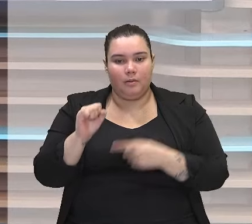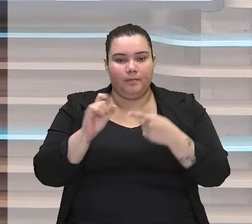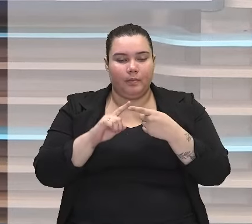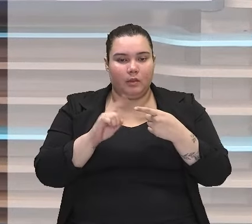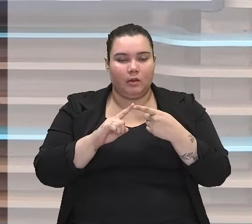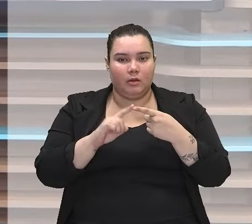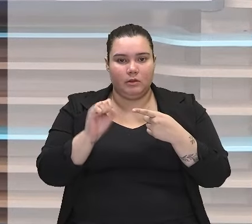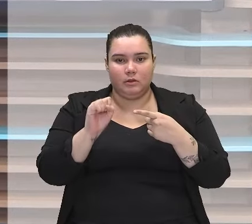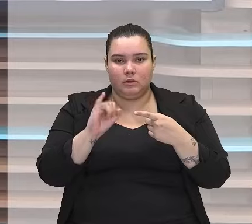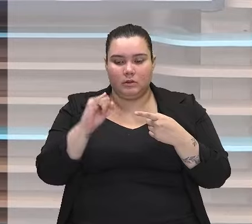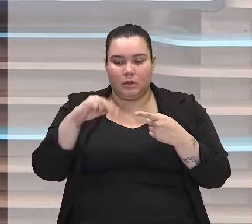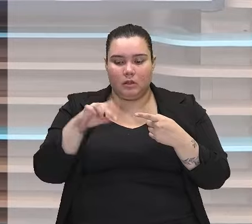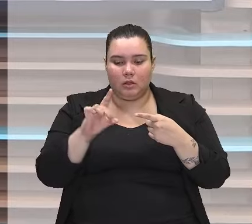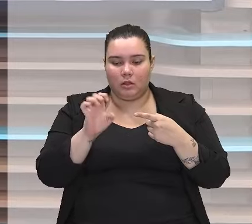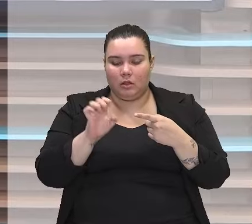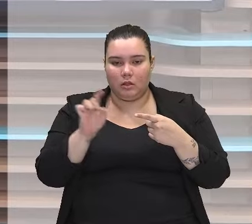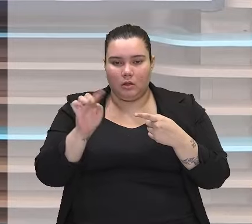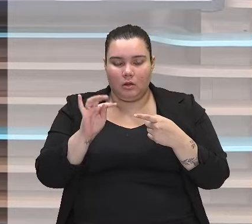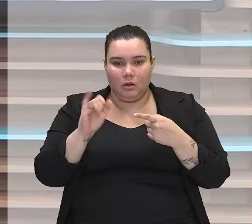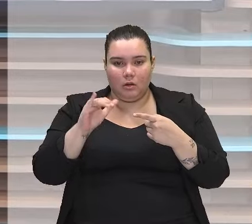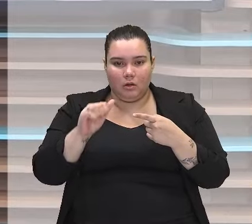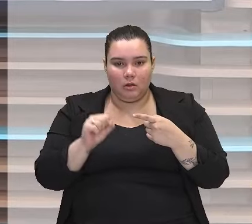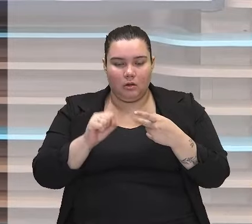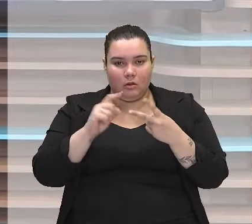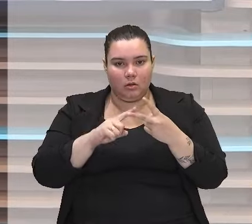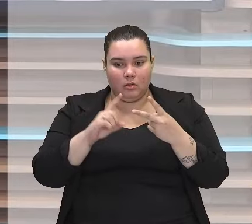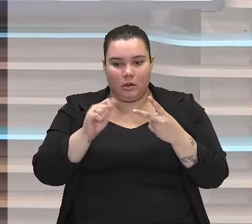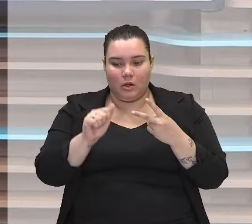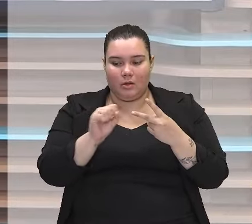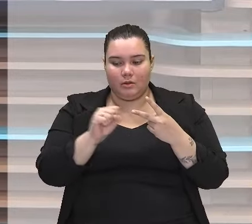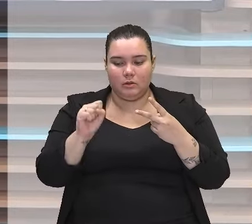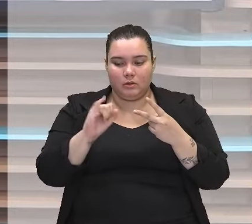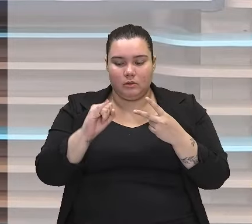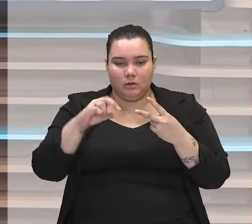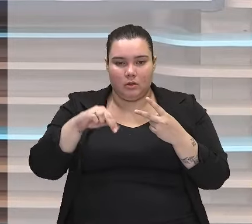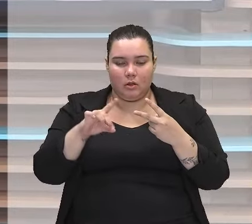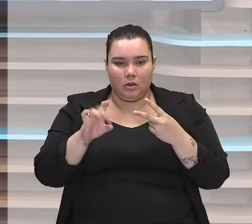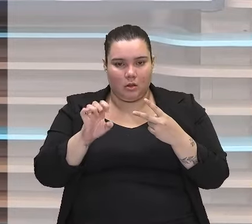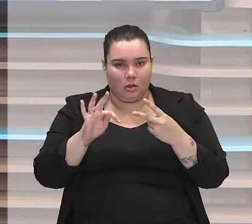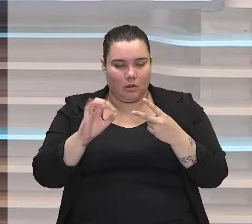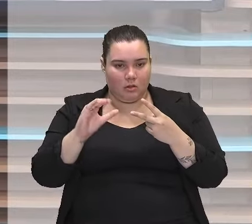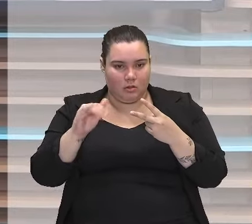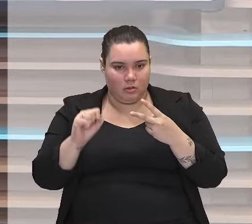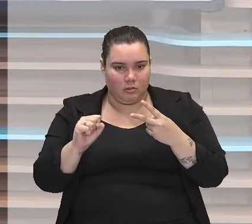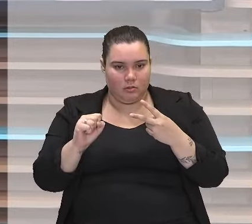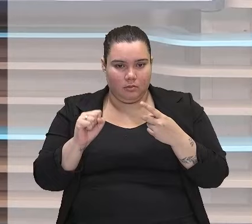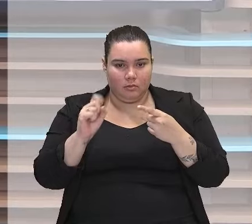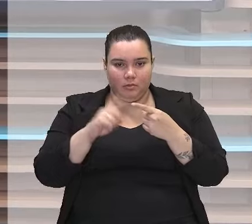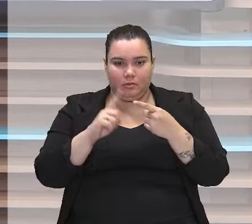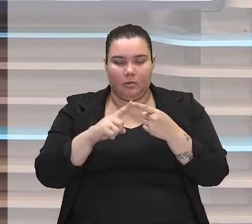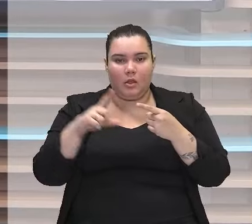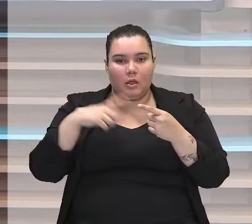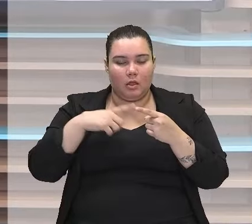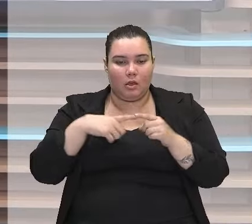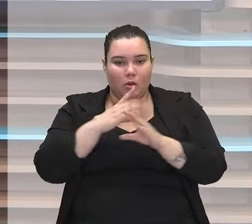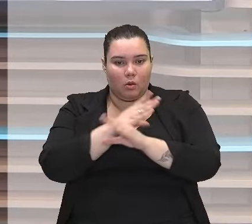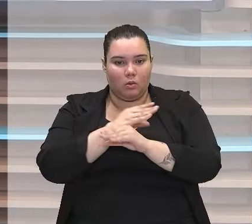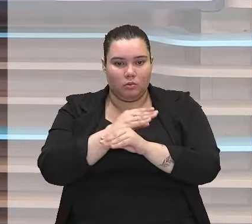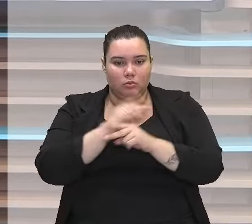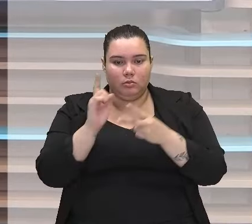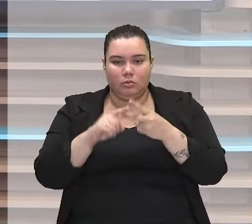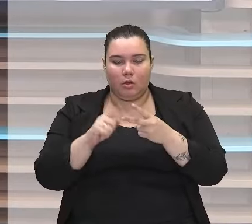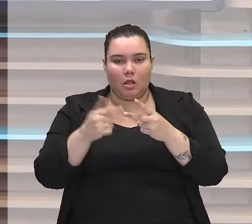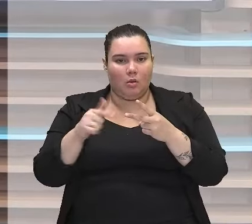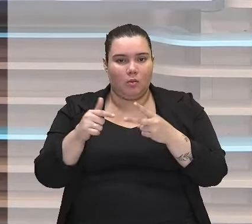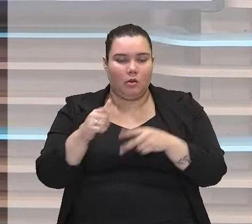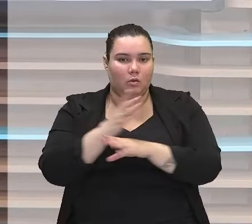esses termos aí, essas classificações, vem também aqui dessa palavra síndeto. Sindéticas com conjunção, assindéticas